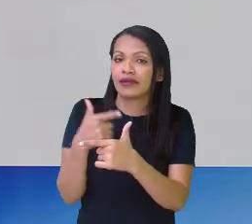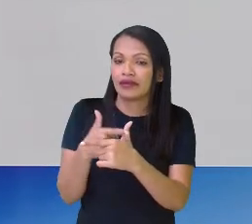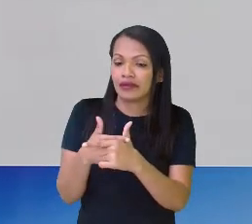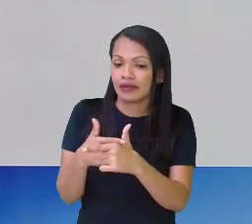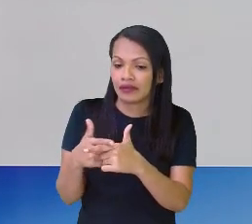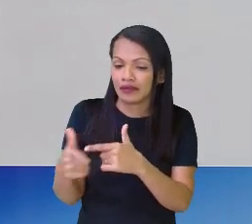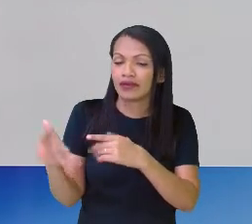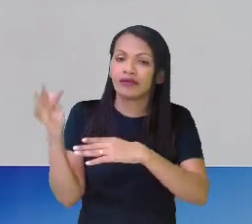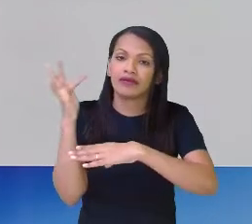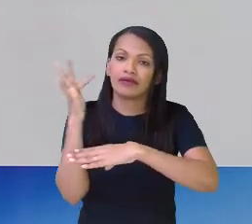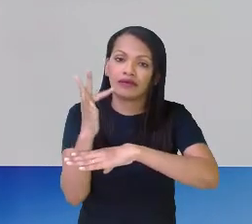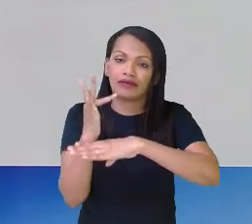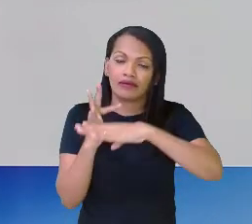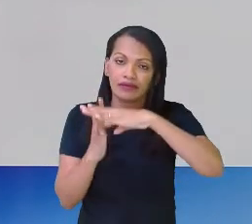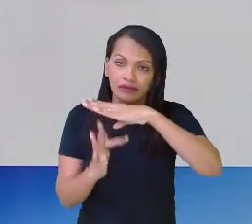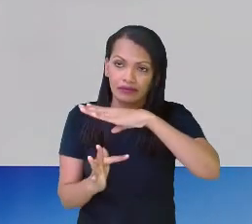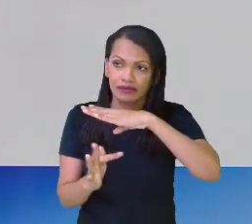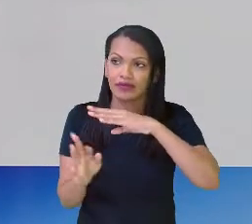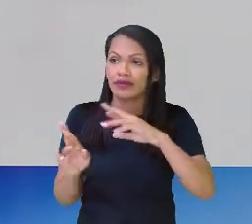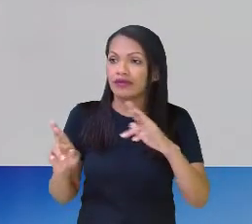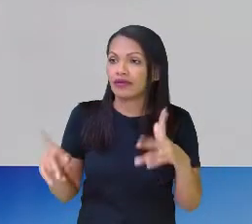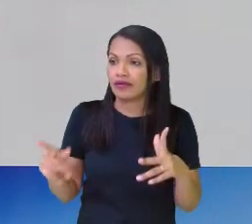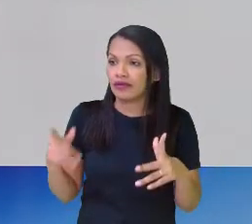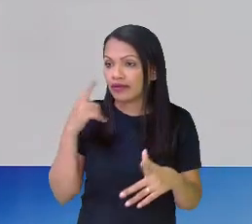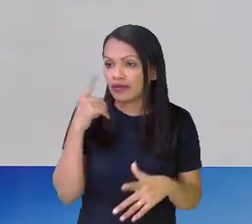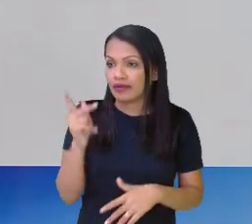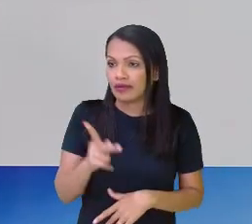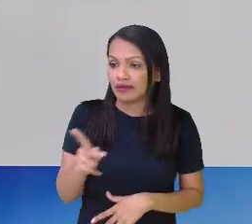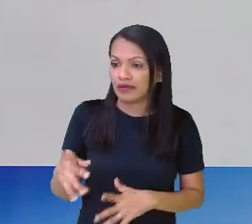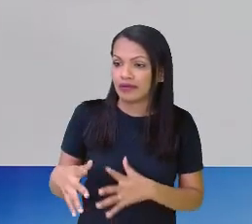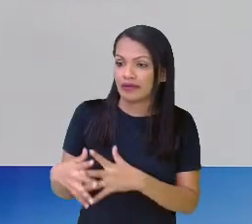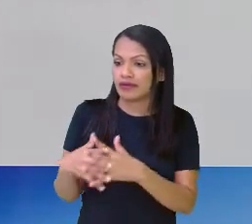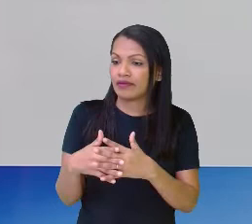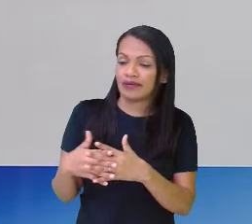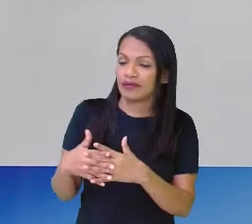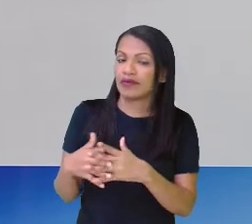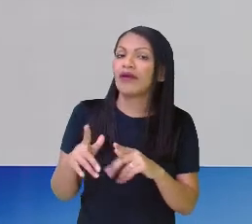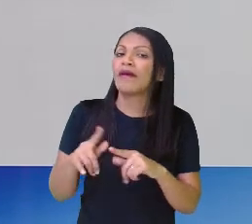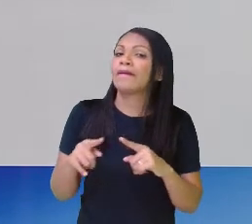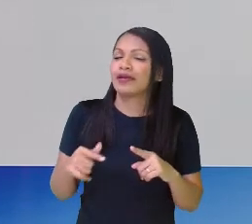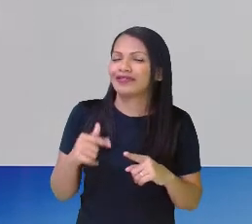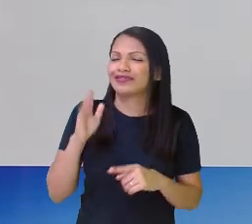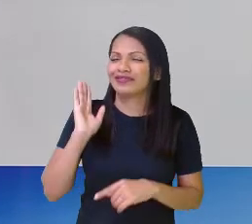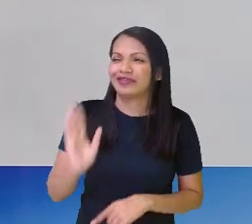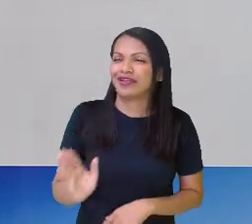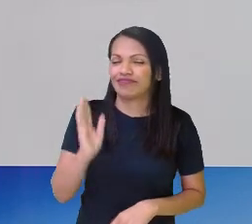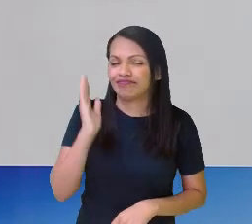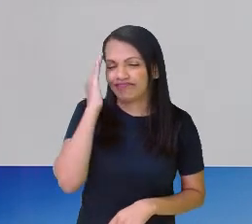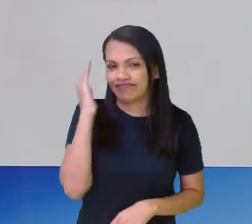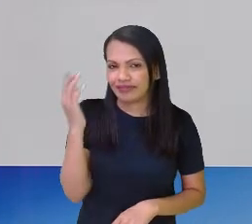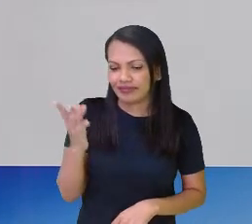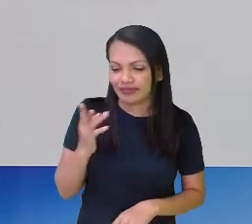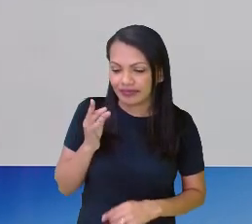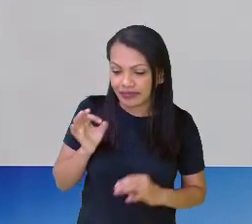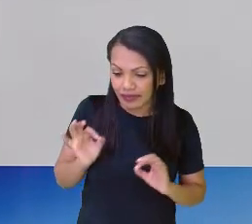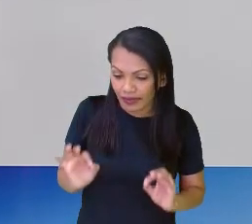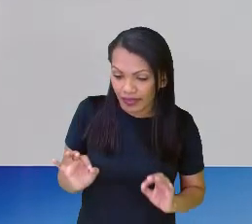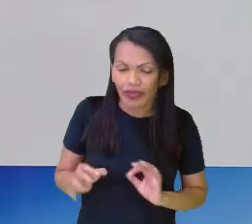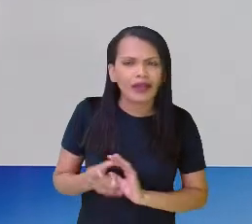frações diferentes. Perdão. A professora se complicou um pouco, mas já me achei. E é isso. Então, professora,